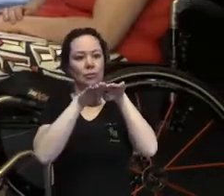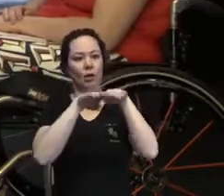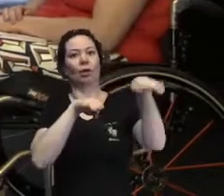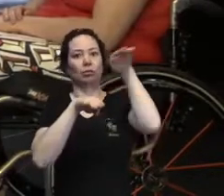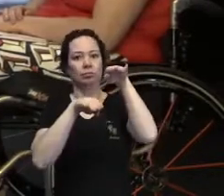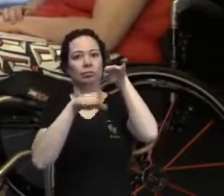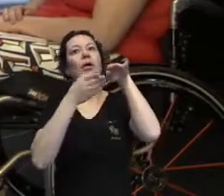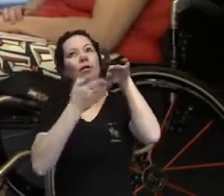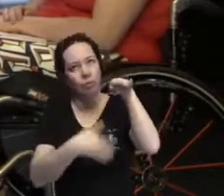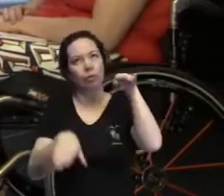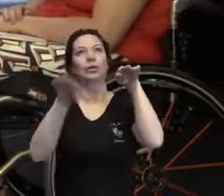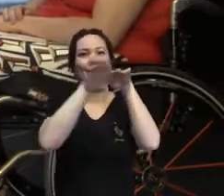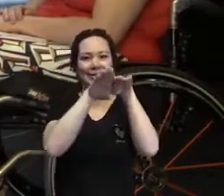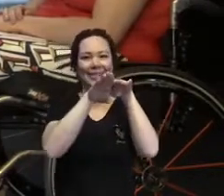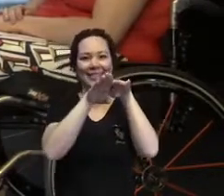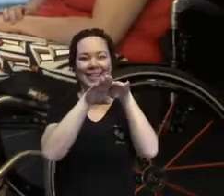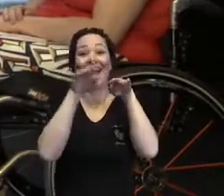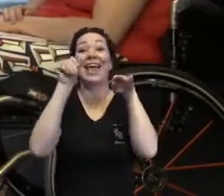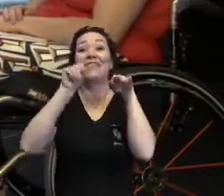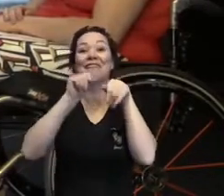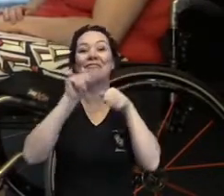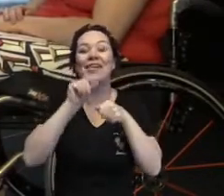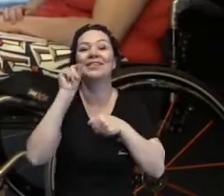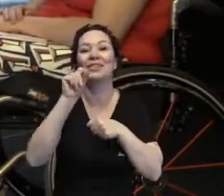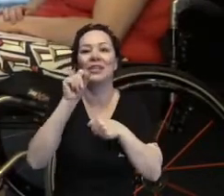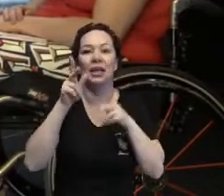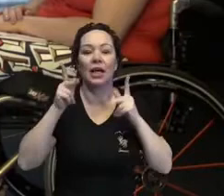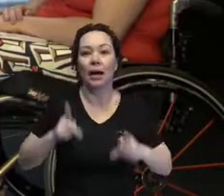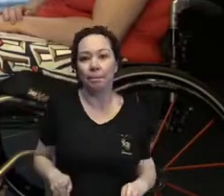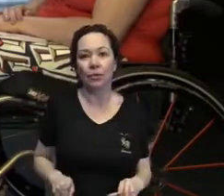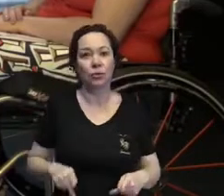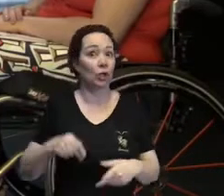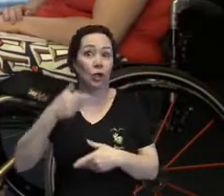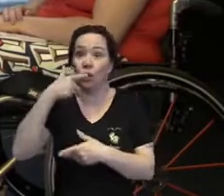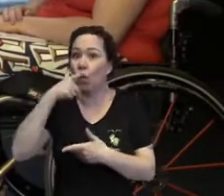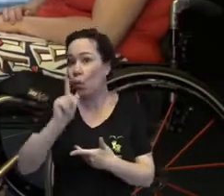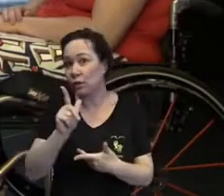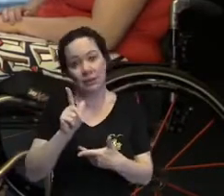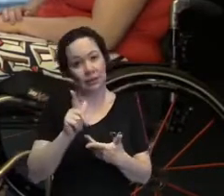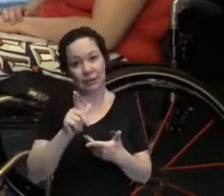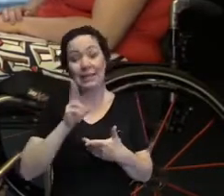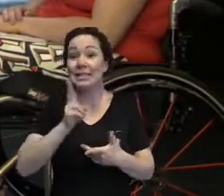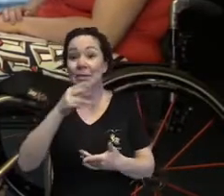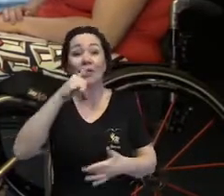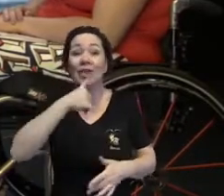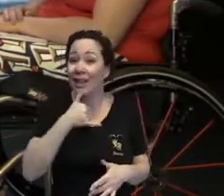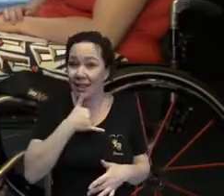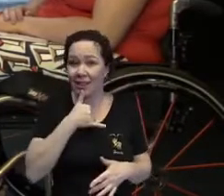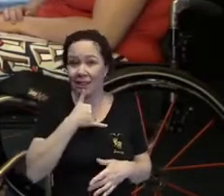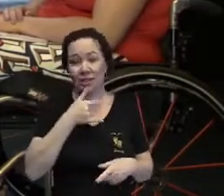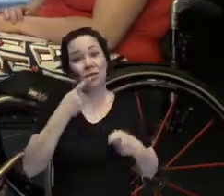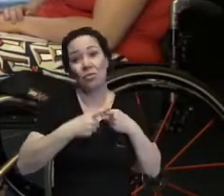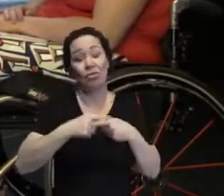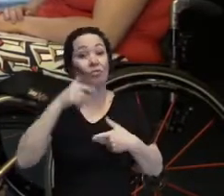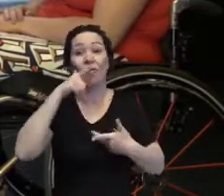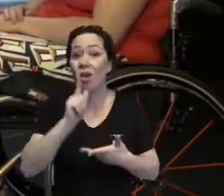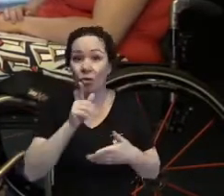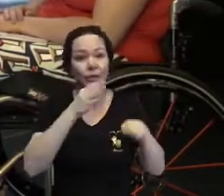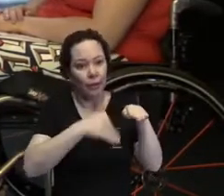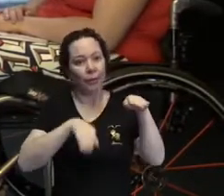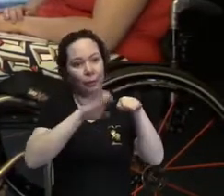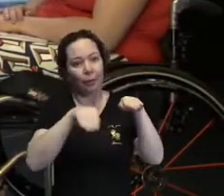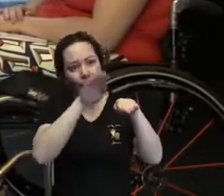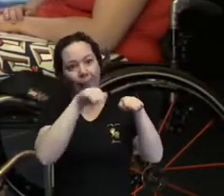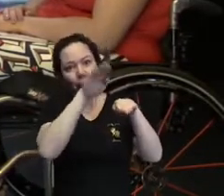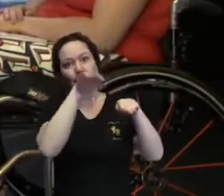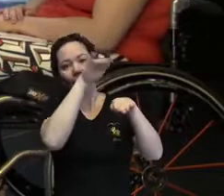insatisfeitas, né? É extremamente perigoso isso, porque a gente está vendo todo mundo ficar com